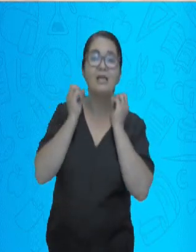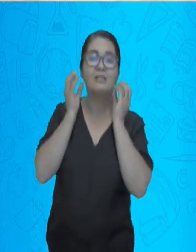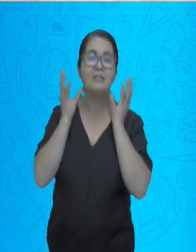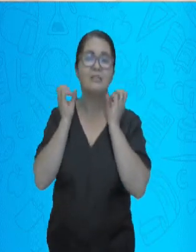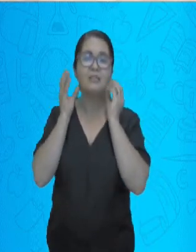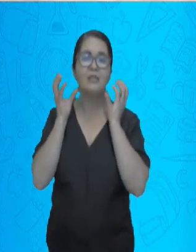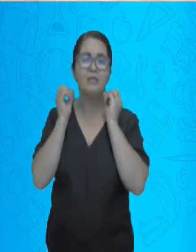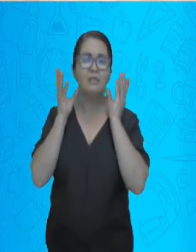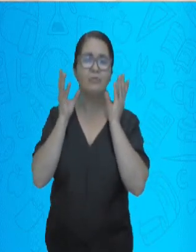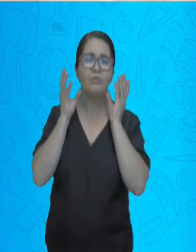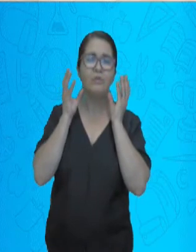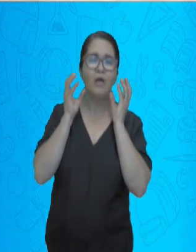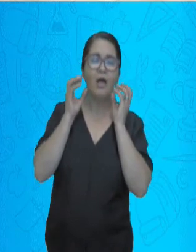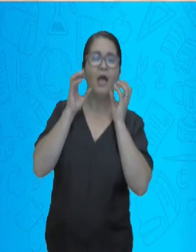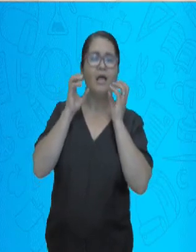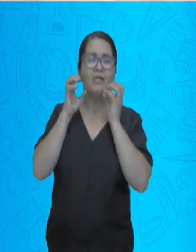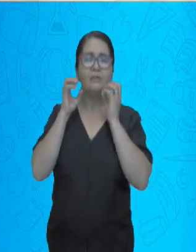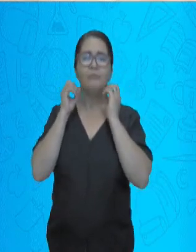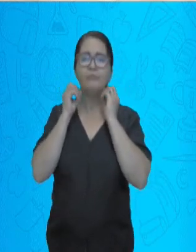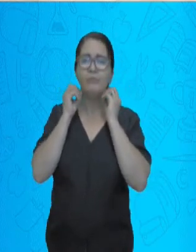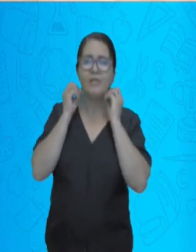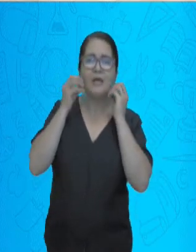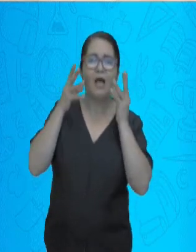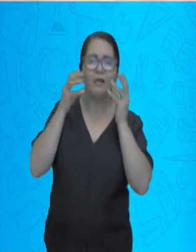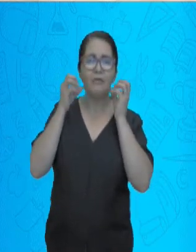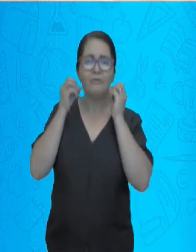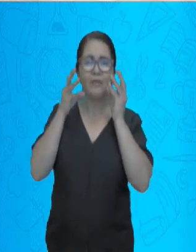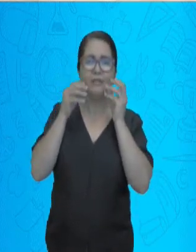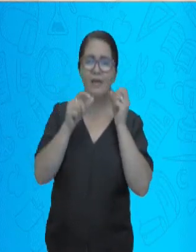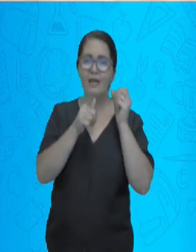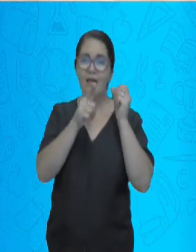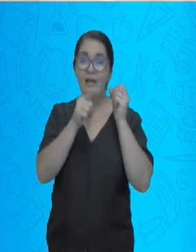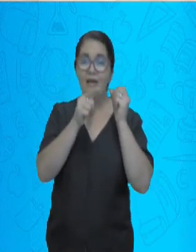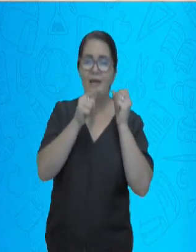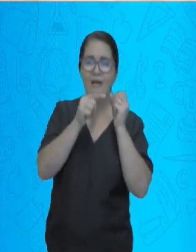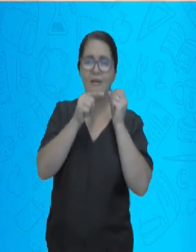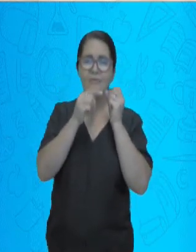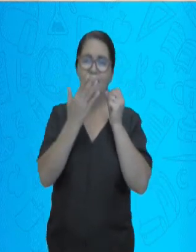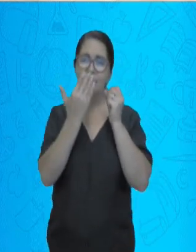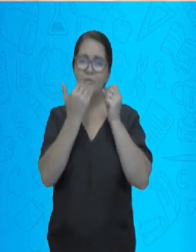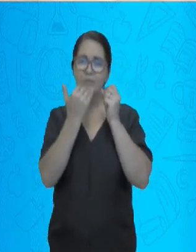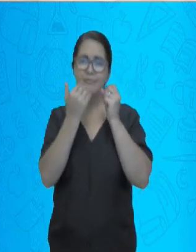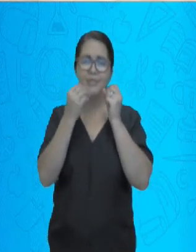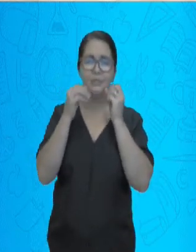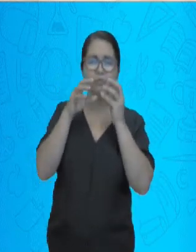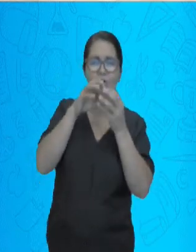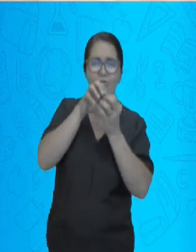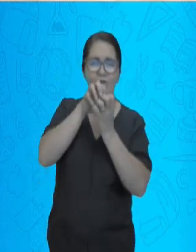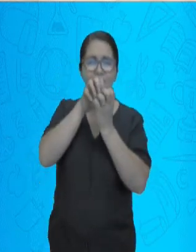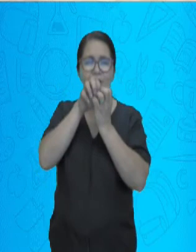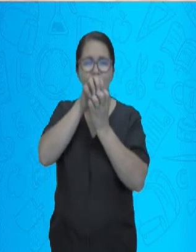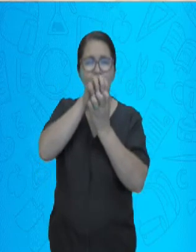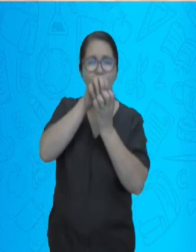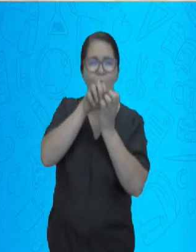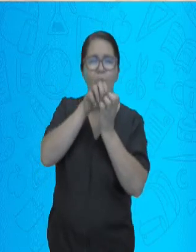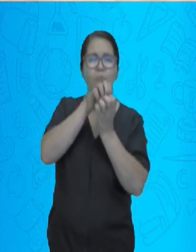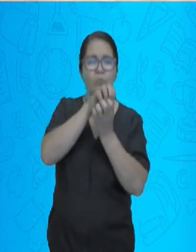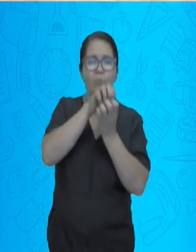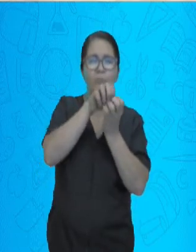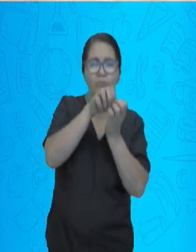acessórias, elas começam a liberar líquidos que vão ajudar no processo de digestão.